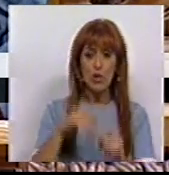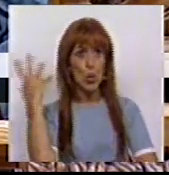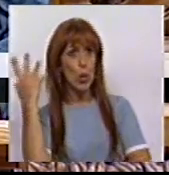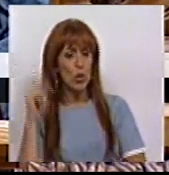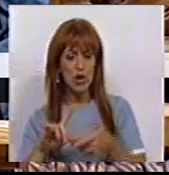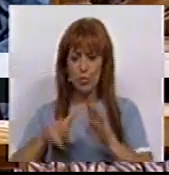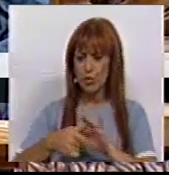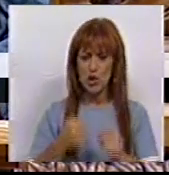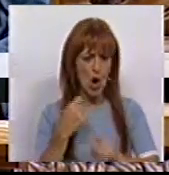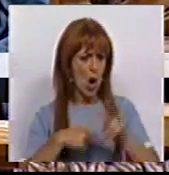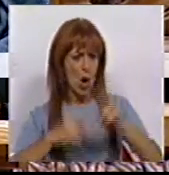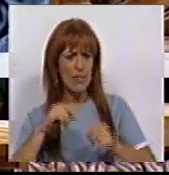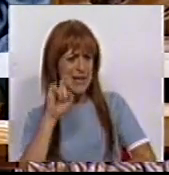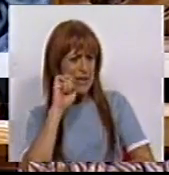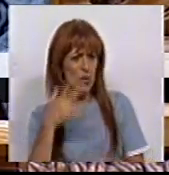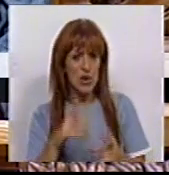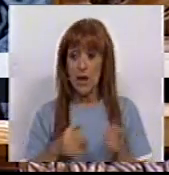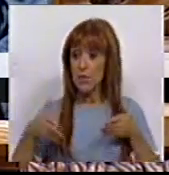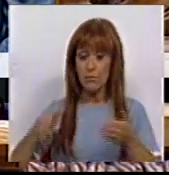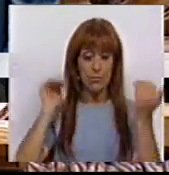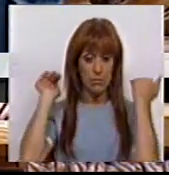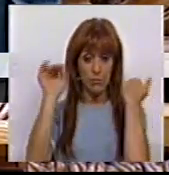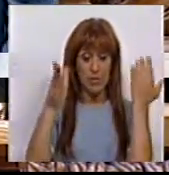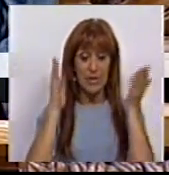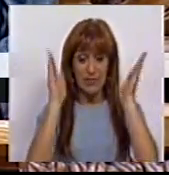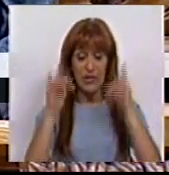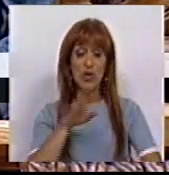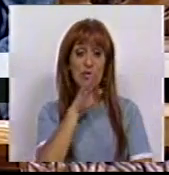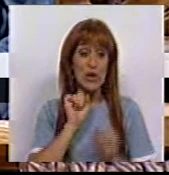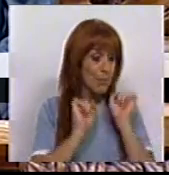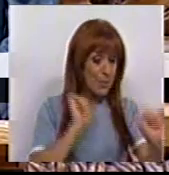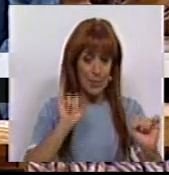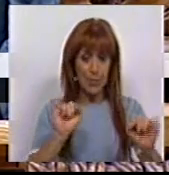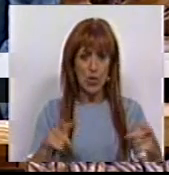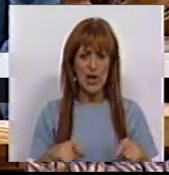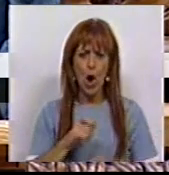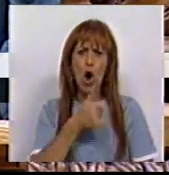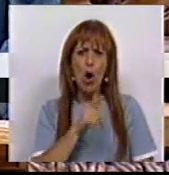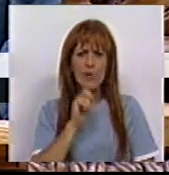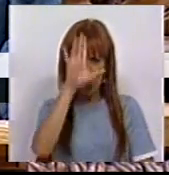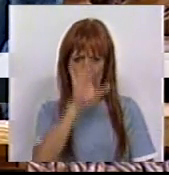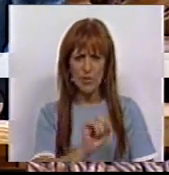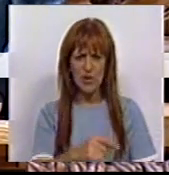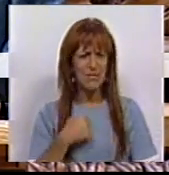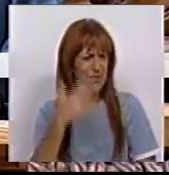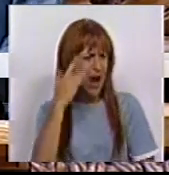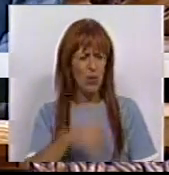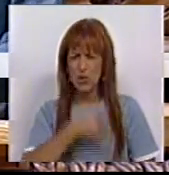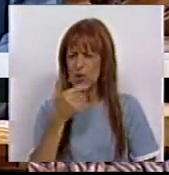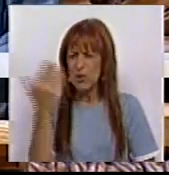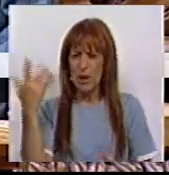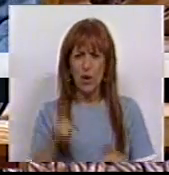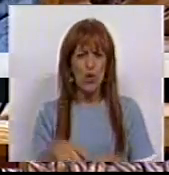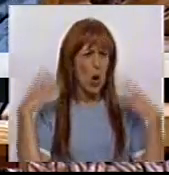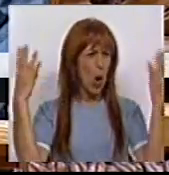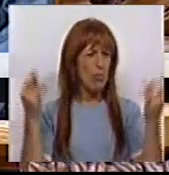cultura de projeto e obra e segurança rodoviária e ferroviária próprias. Esta opção do Governo parece um disparate